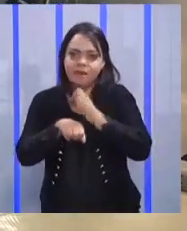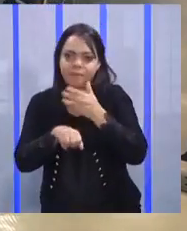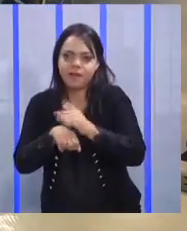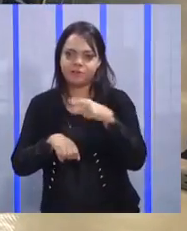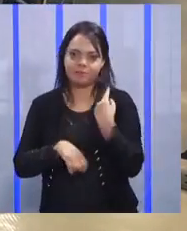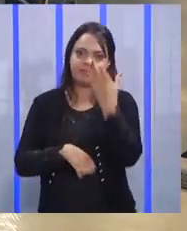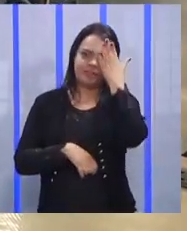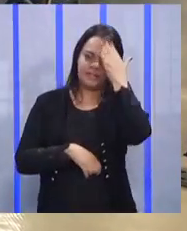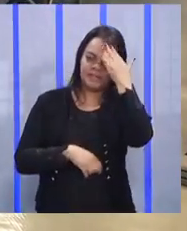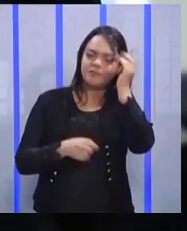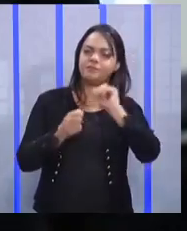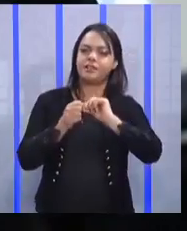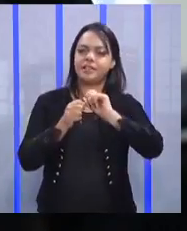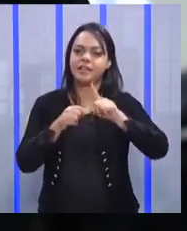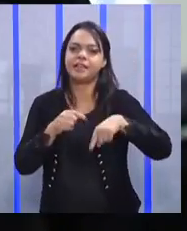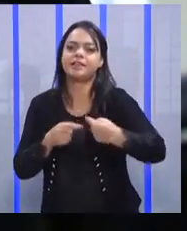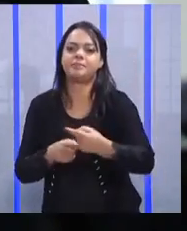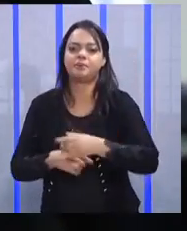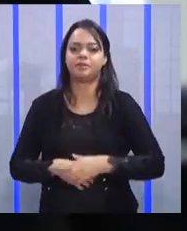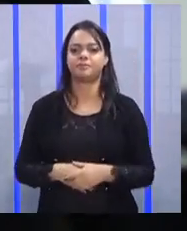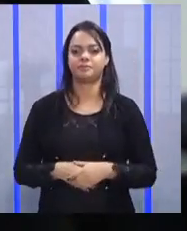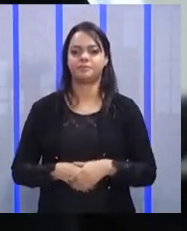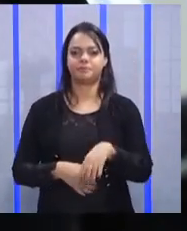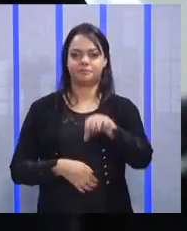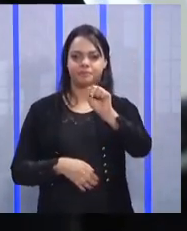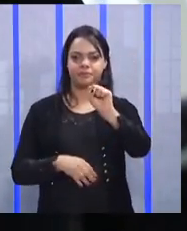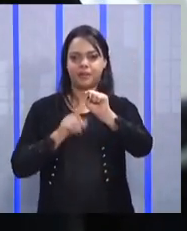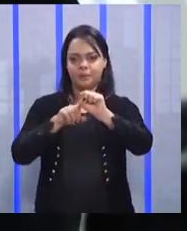gente saber fazer depois. Mão fechadinha.